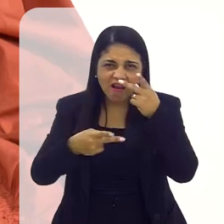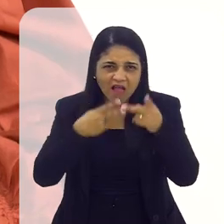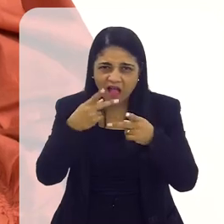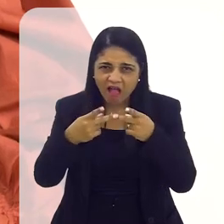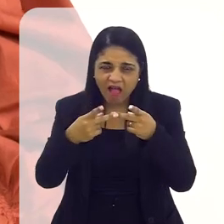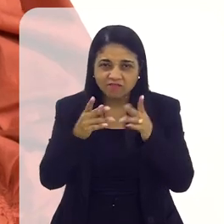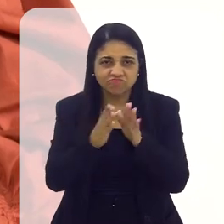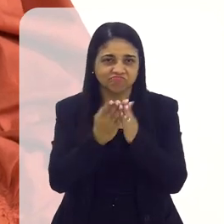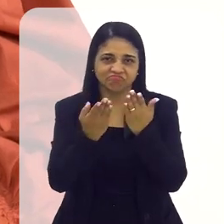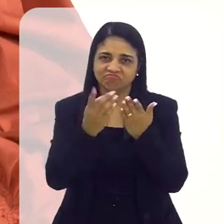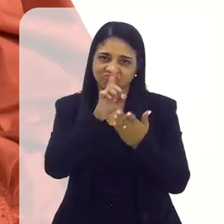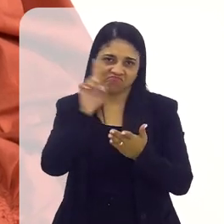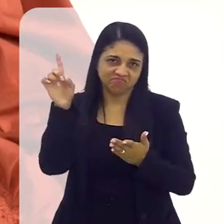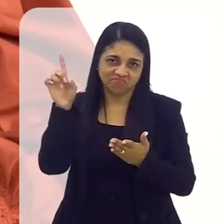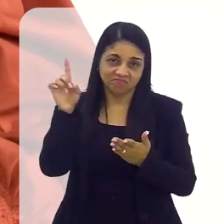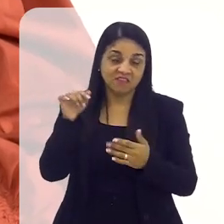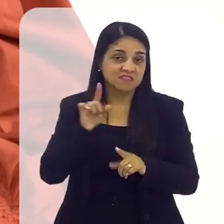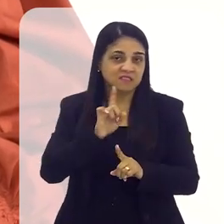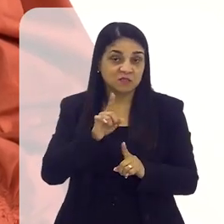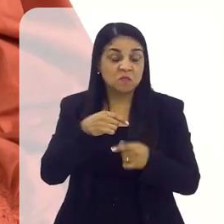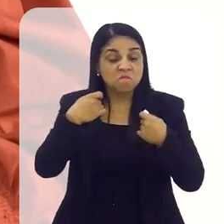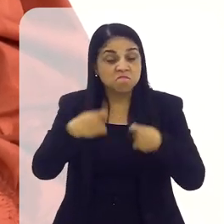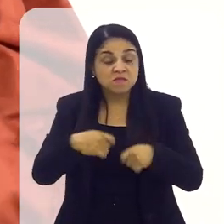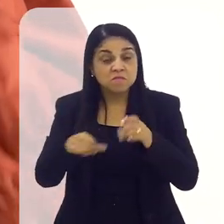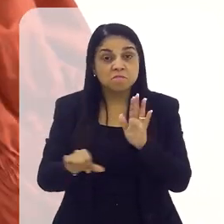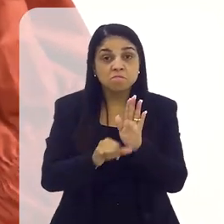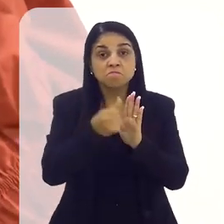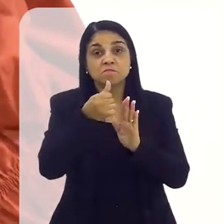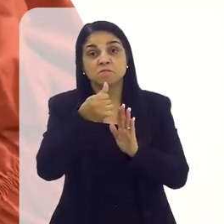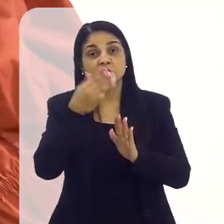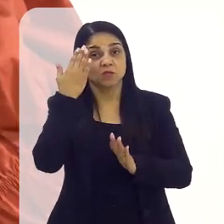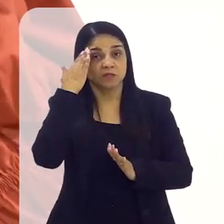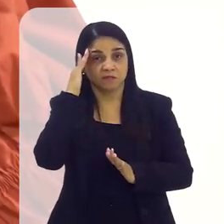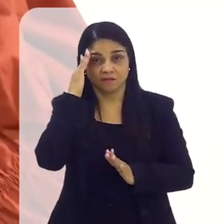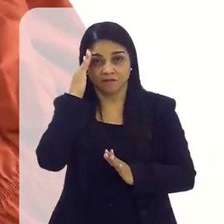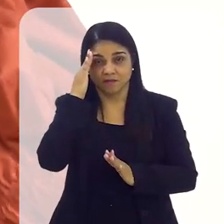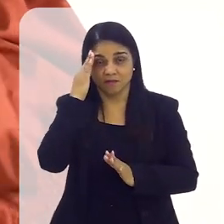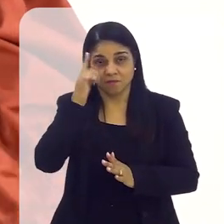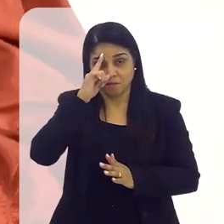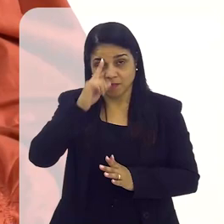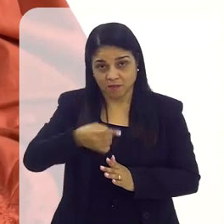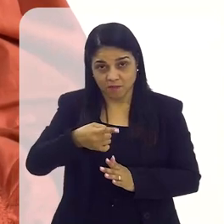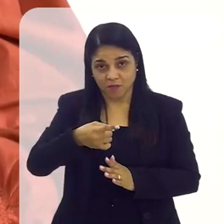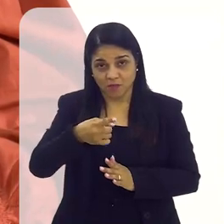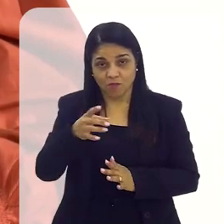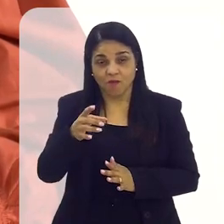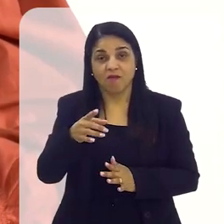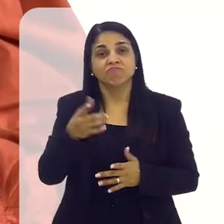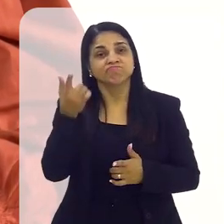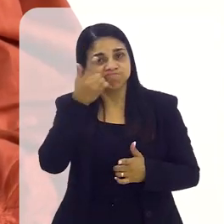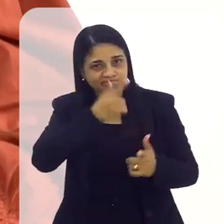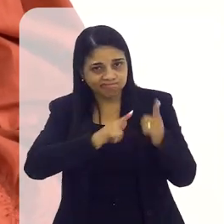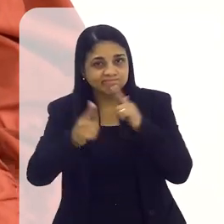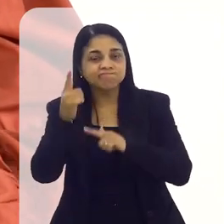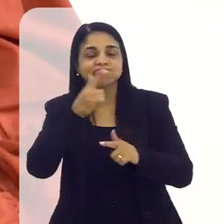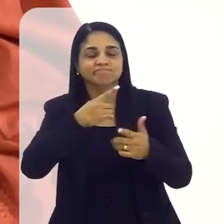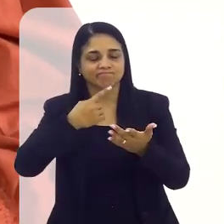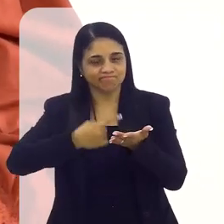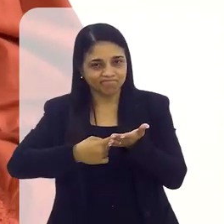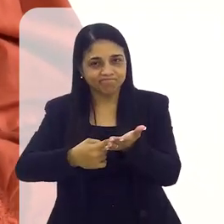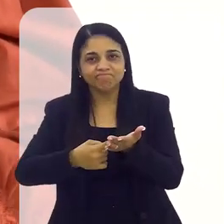falar desse mandamento, mas a gente precisa entender por que ele foi o primeiro. Porque ele é o mais difícil de ser cumprido, mas a gente